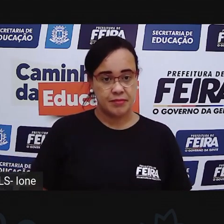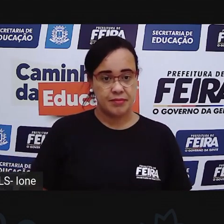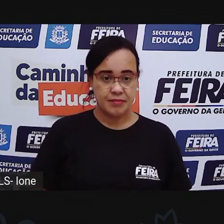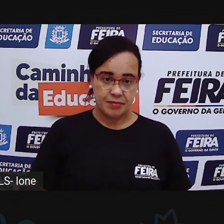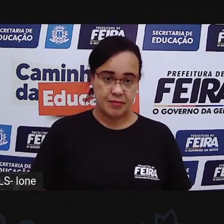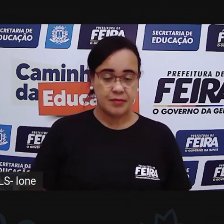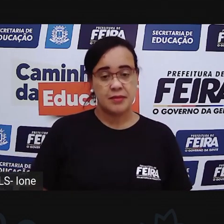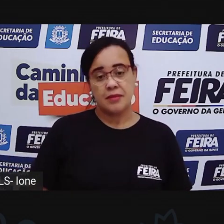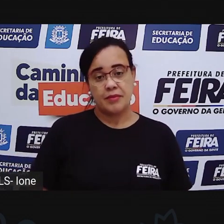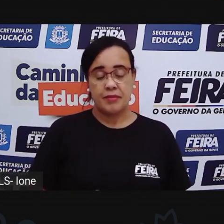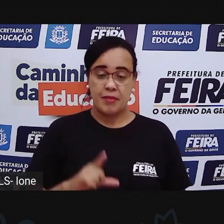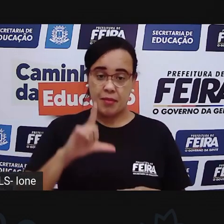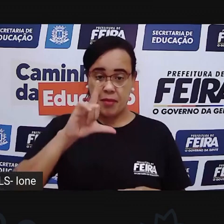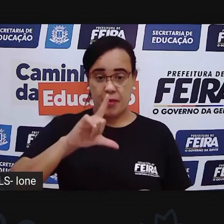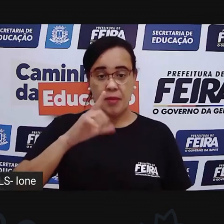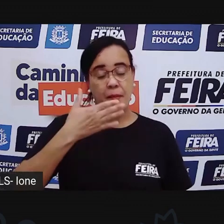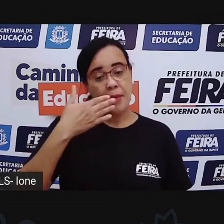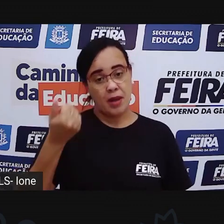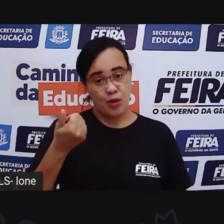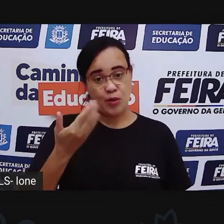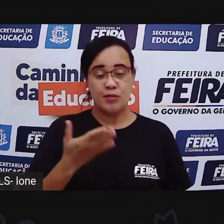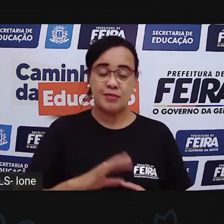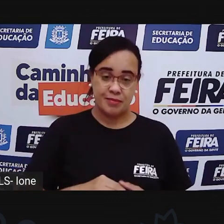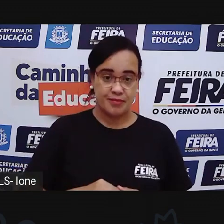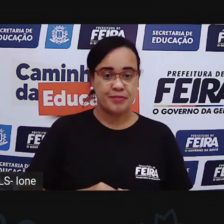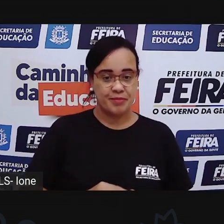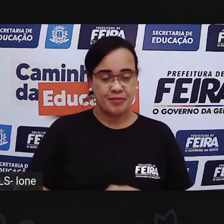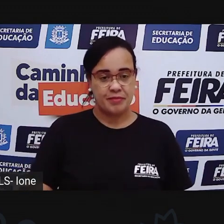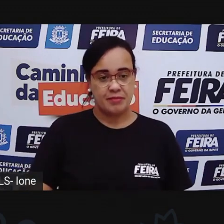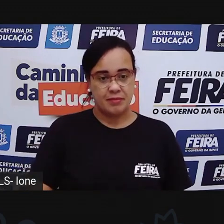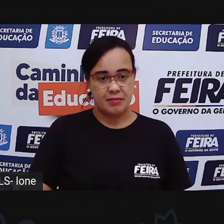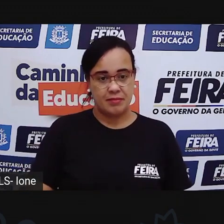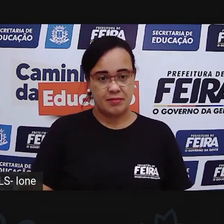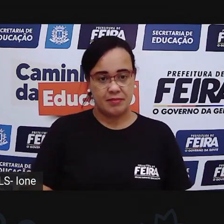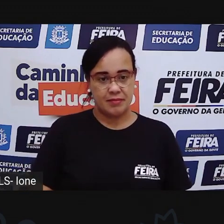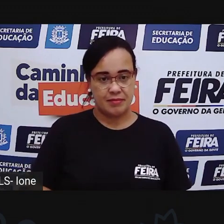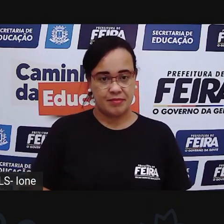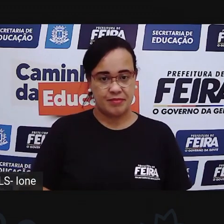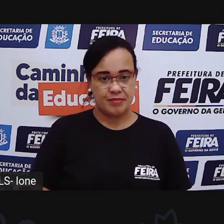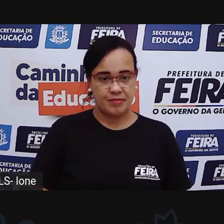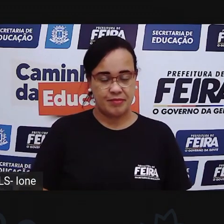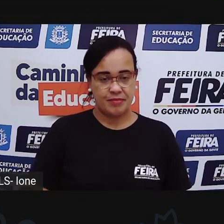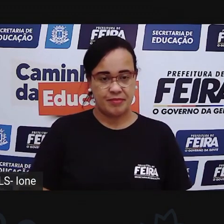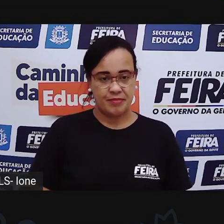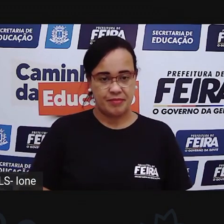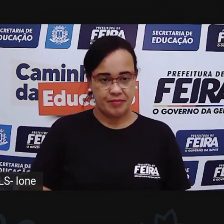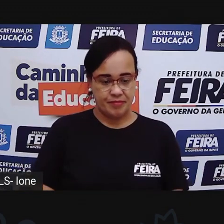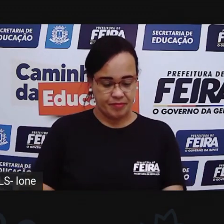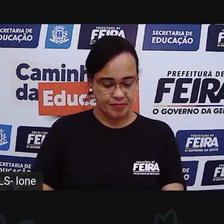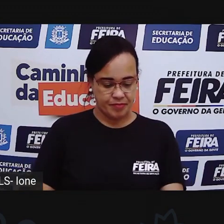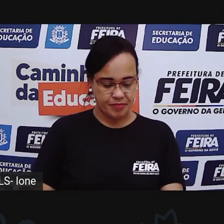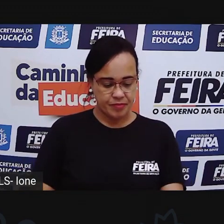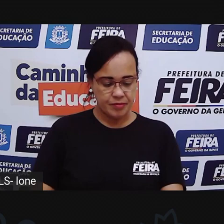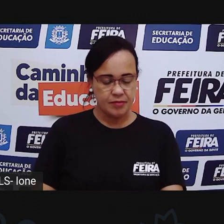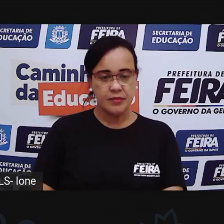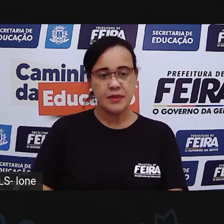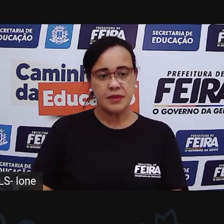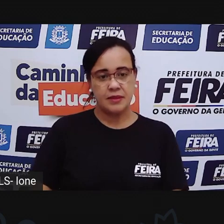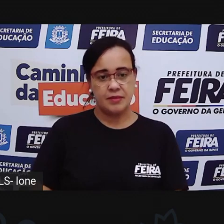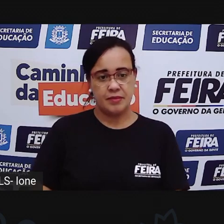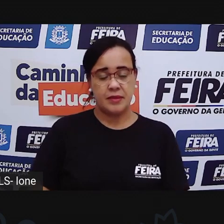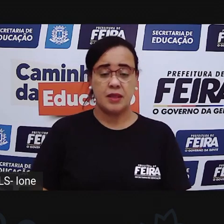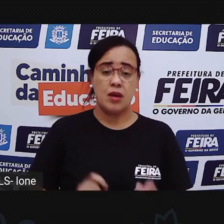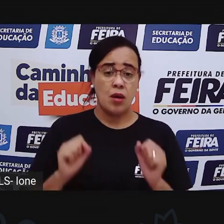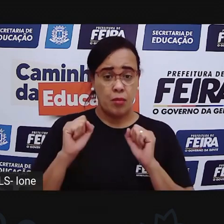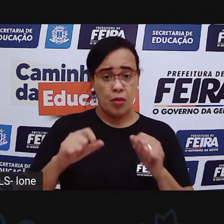apoio melhor, melhor com esse aqui que está maior, tá bom? Esse fica menorzinho. E aí você pode fazer ao contrário também,